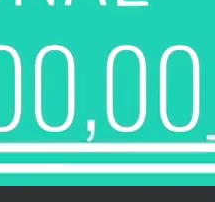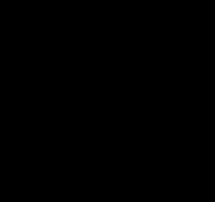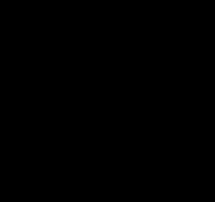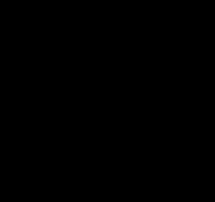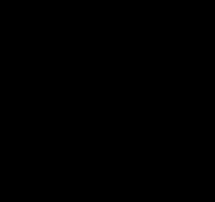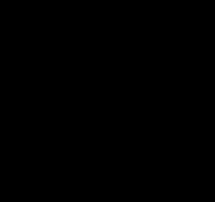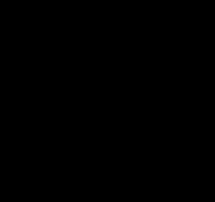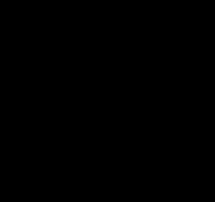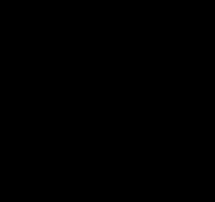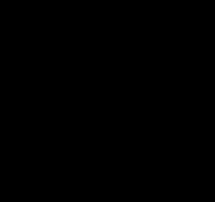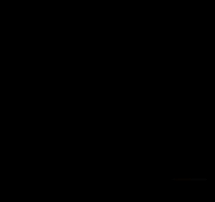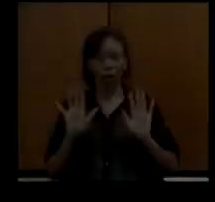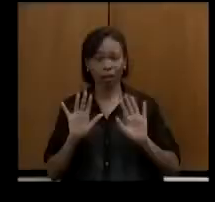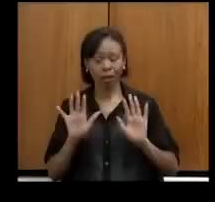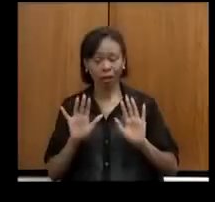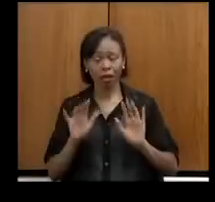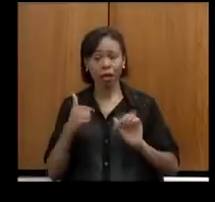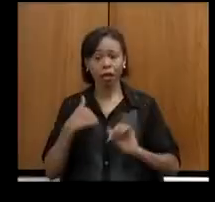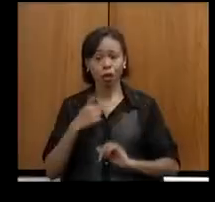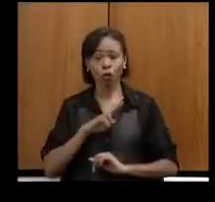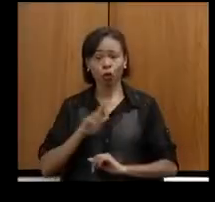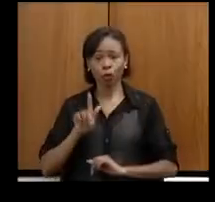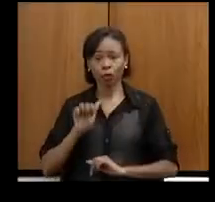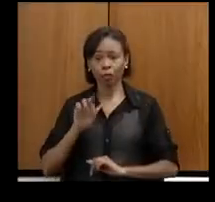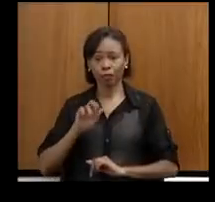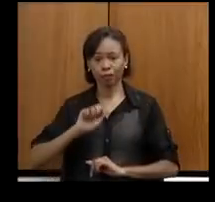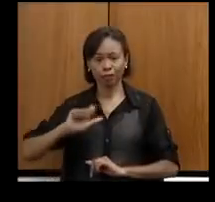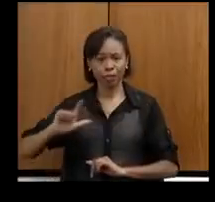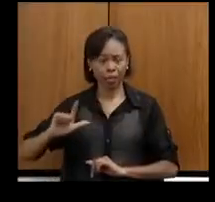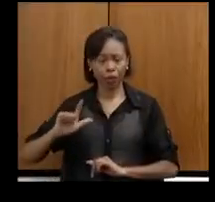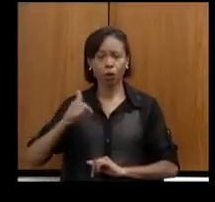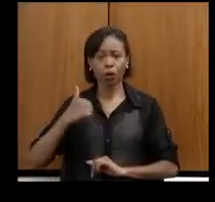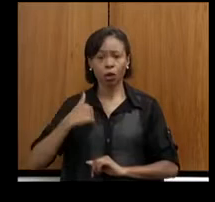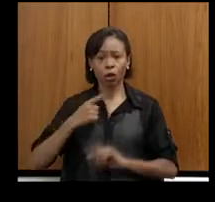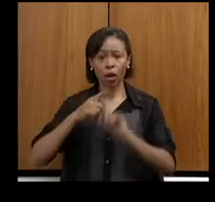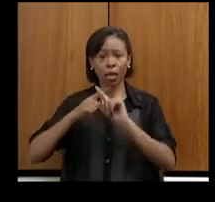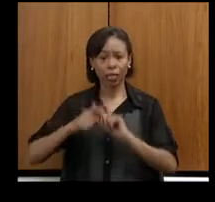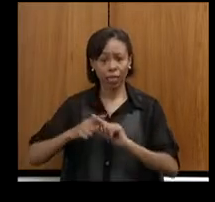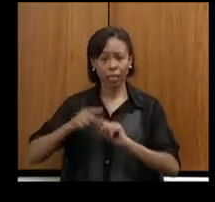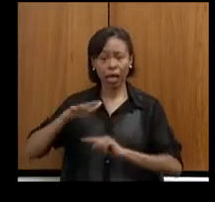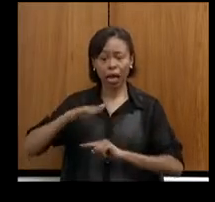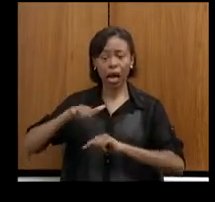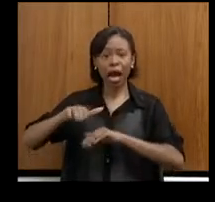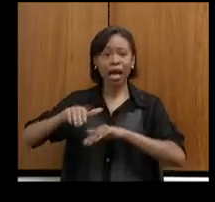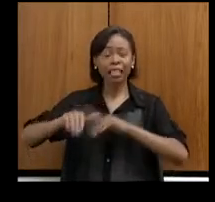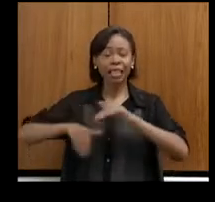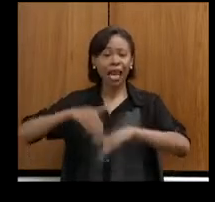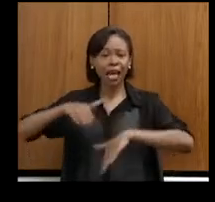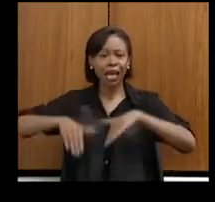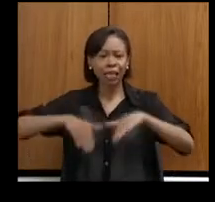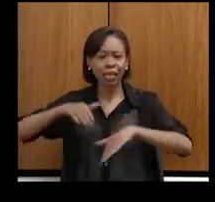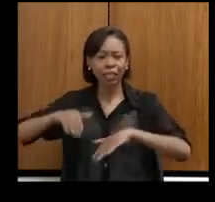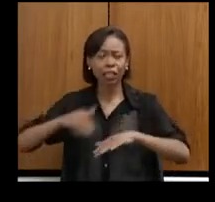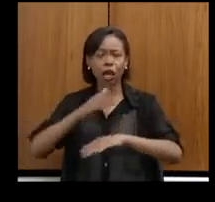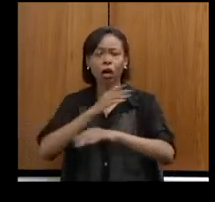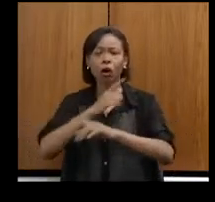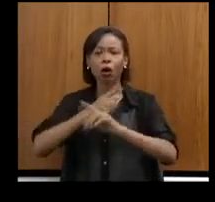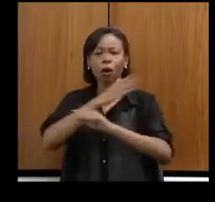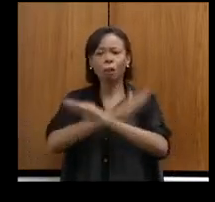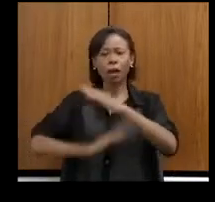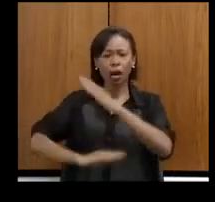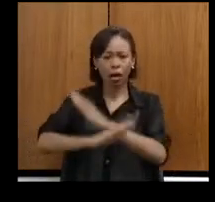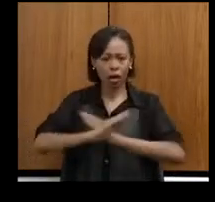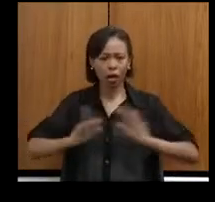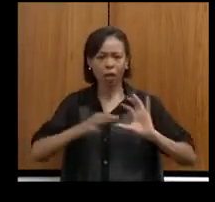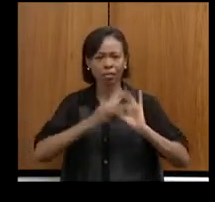Olá, pessoal. Meu nome é Gabriel Araújo, sou atleta da natação paralímpica e sou beneficiado pelo programa